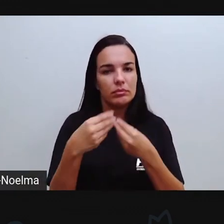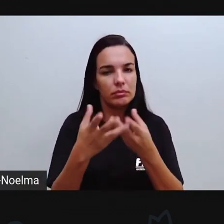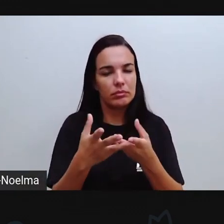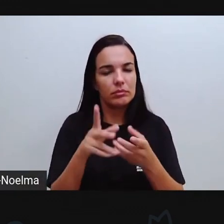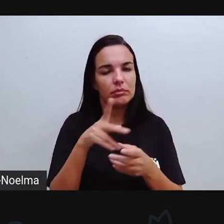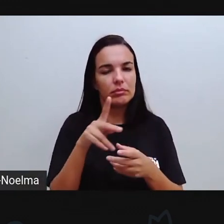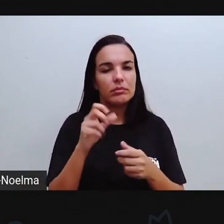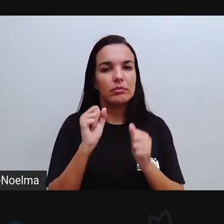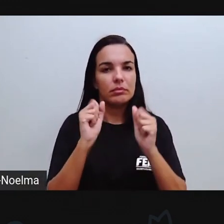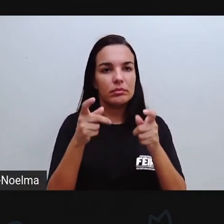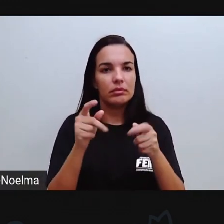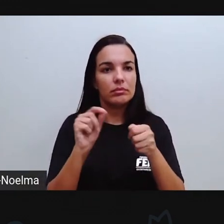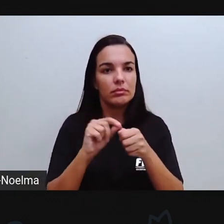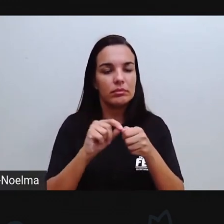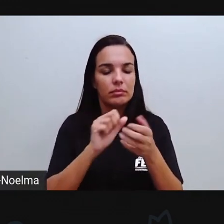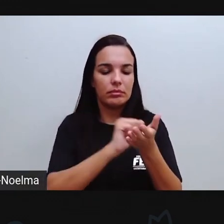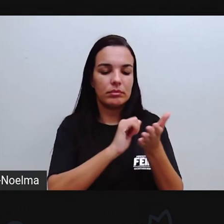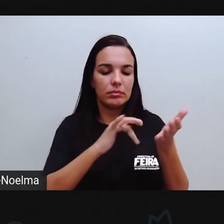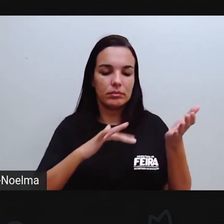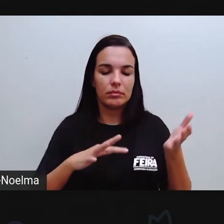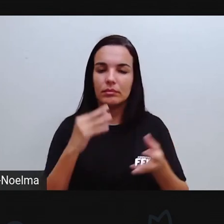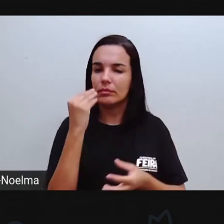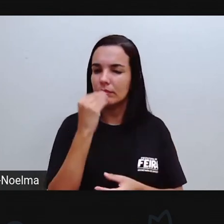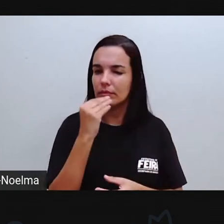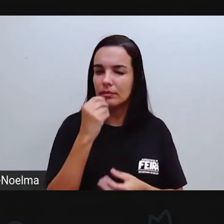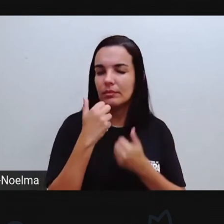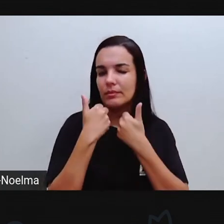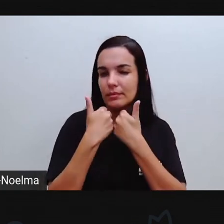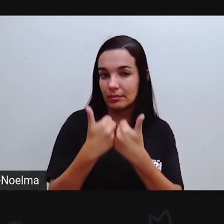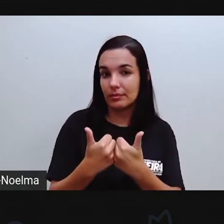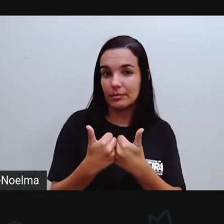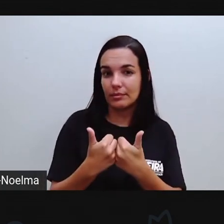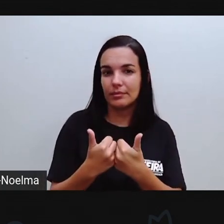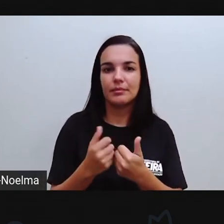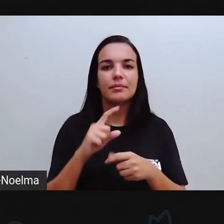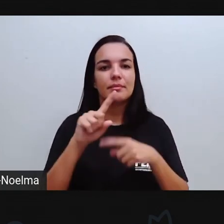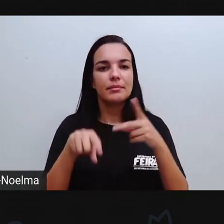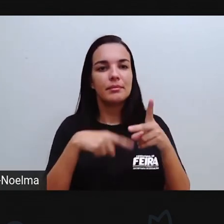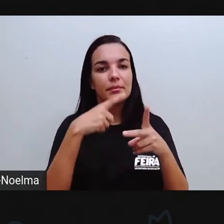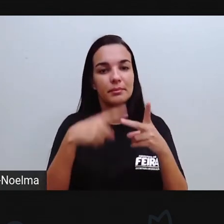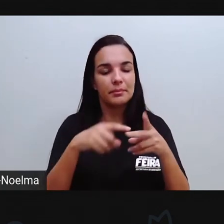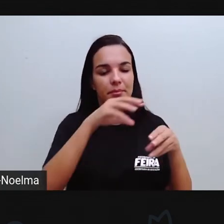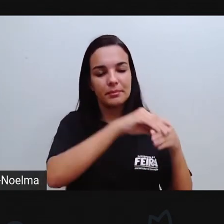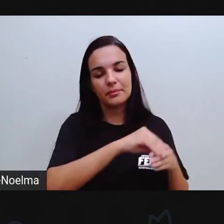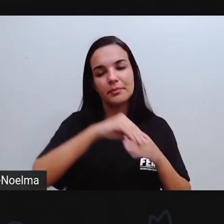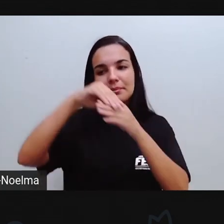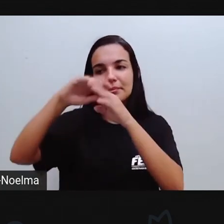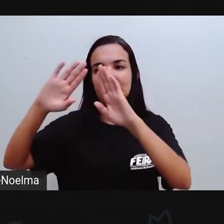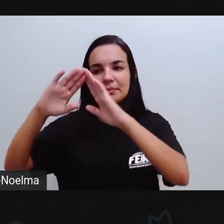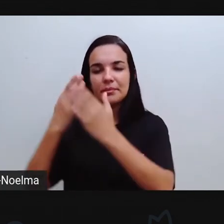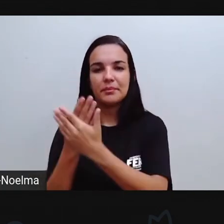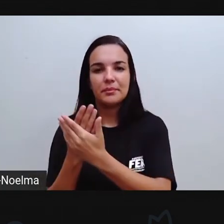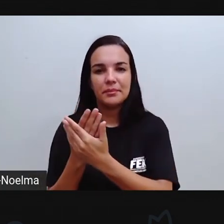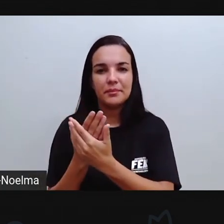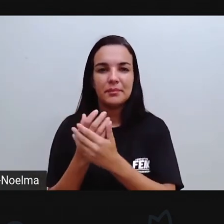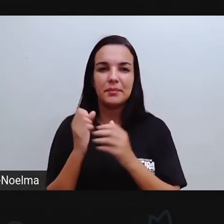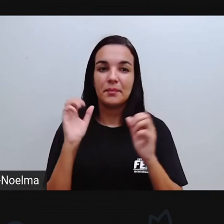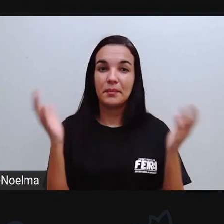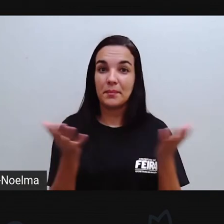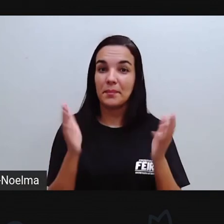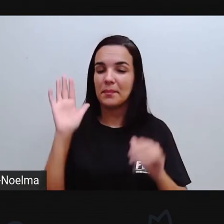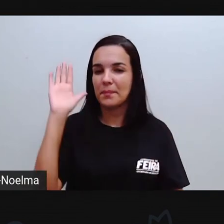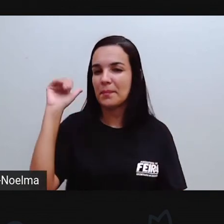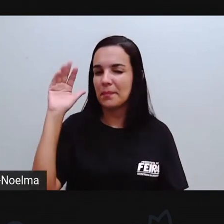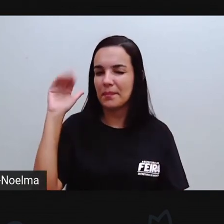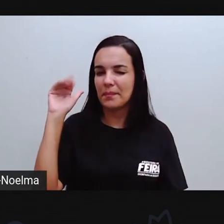sua professora e realizem essa atividade com muito cuidado com muito capricho que deverão ser devolvidas às escolas de vocês Eu vou ficando